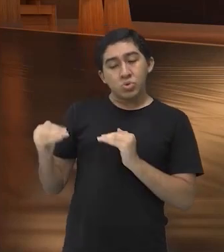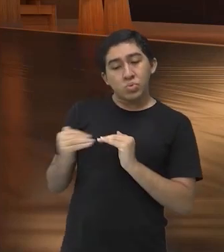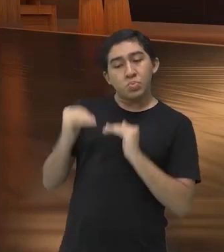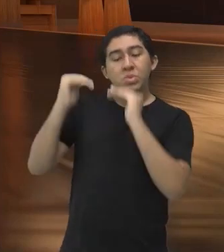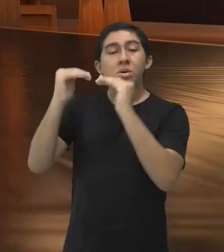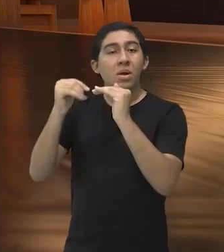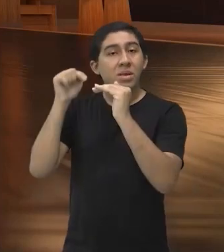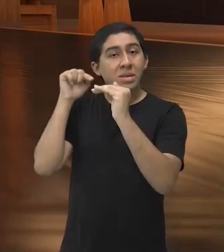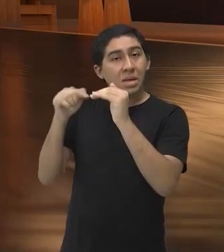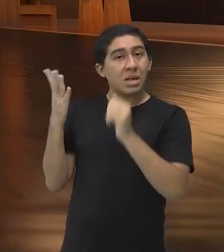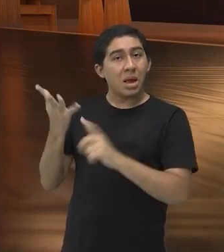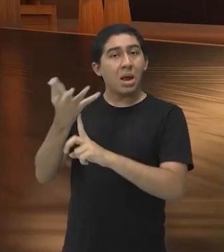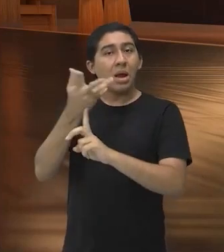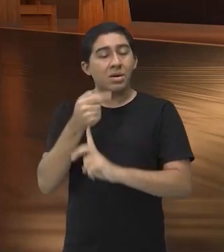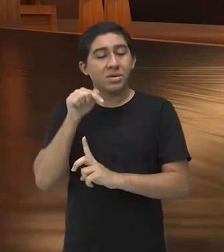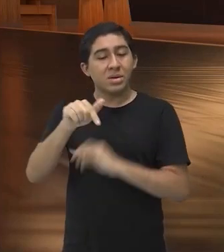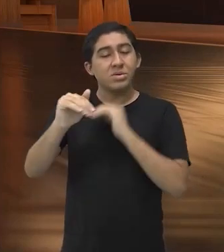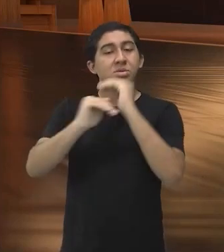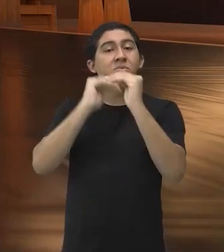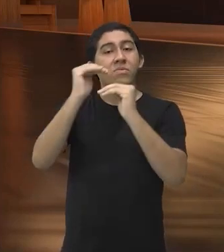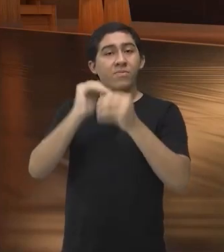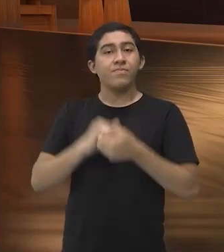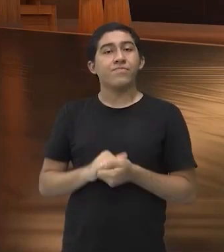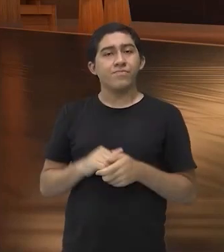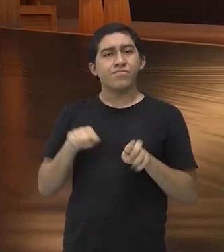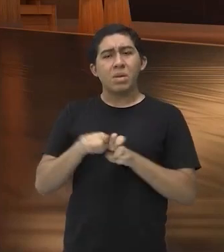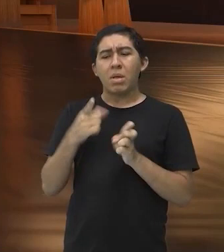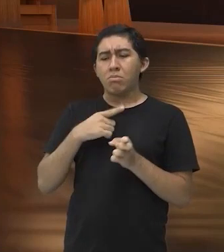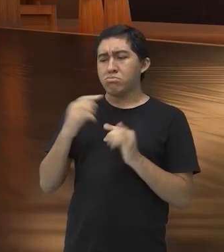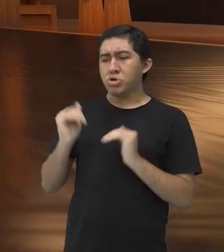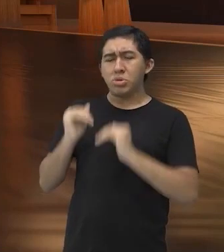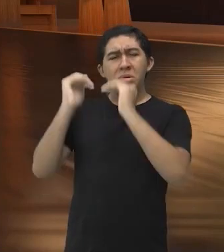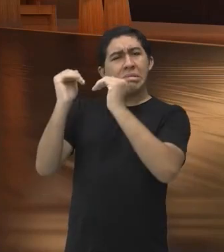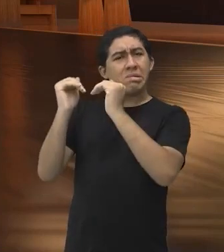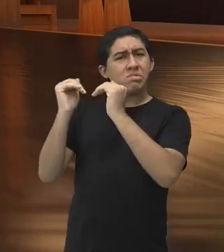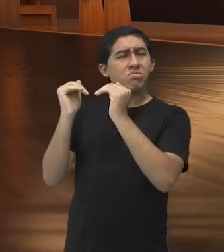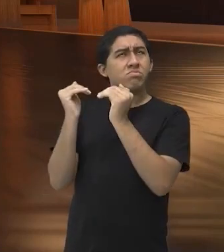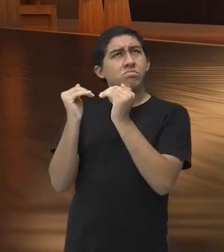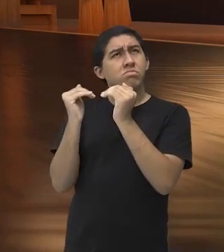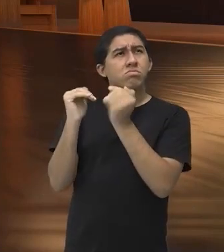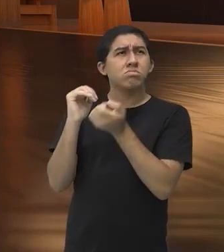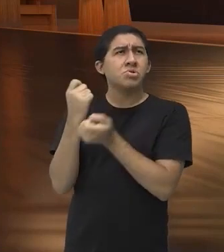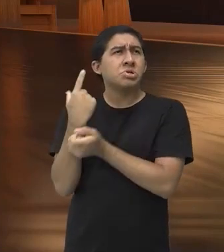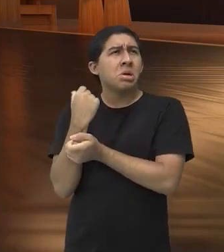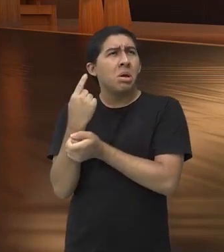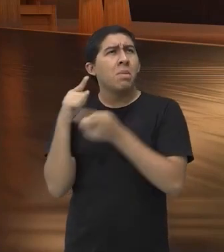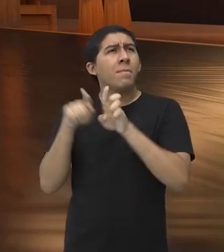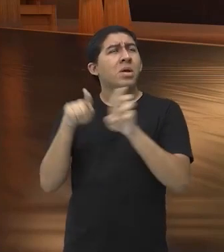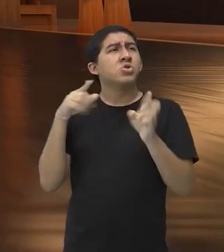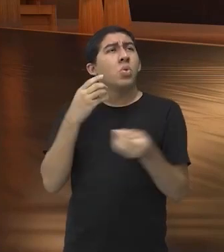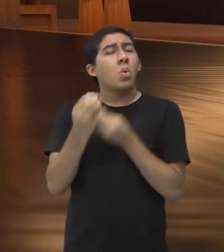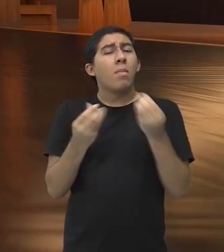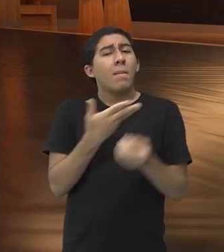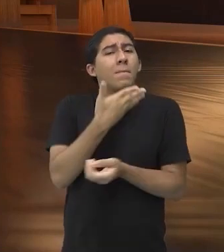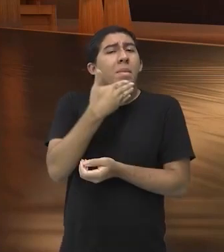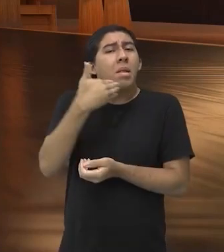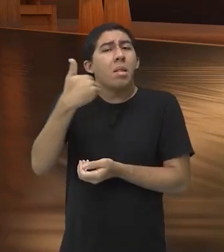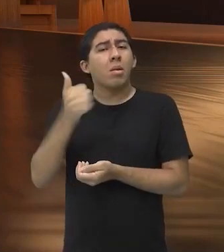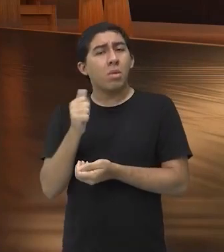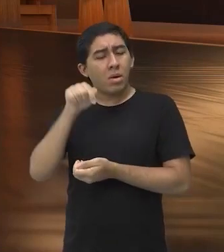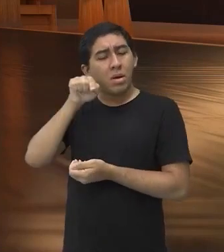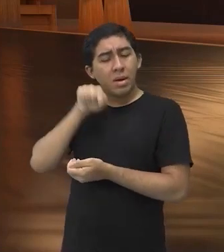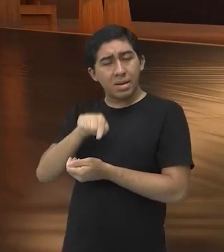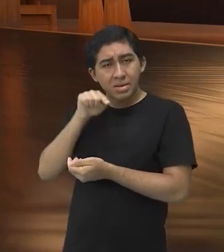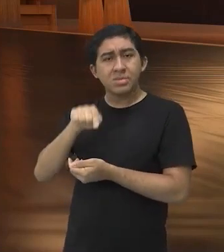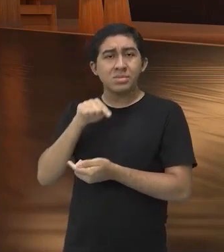dessa arte desenvolvida por eles. Talvez superioridade não seja nem a palavra, mas a eficácia dessa arte marcial,